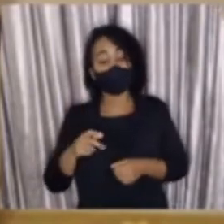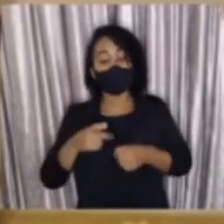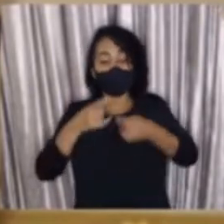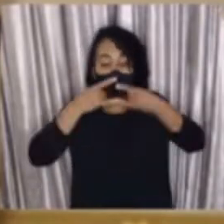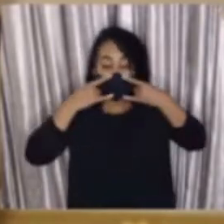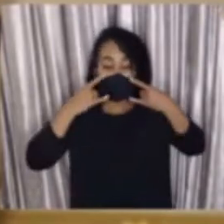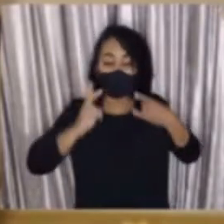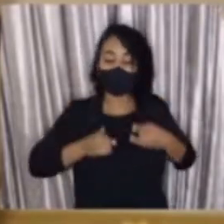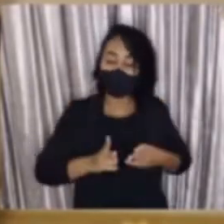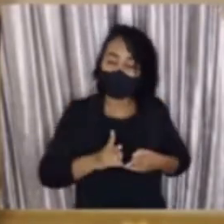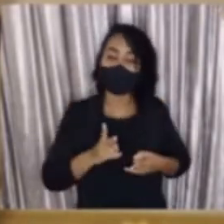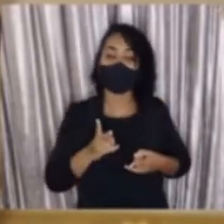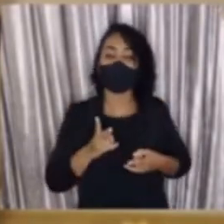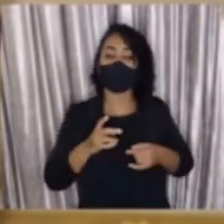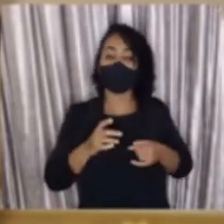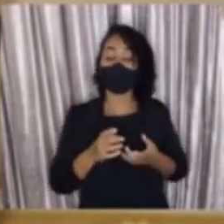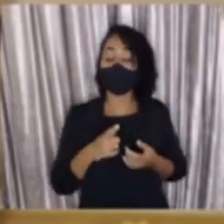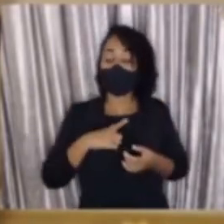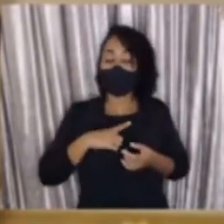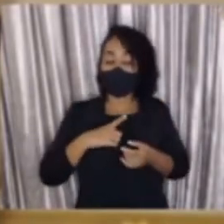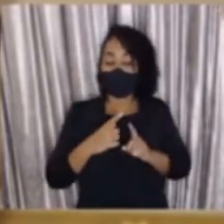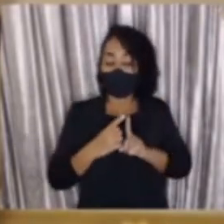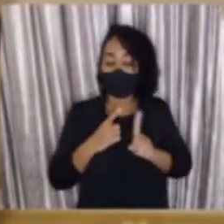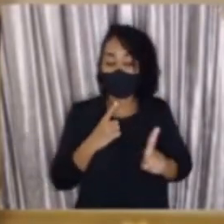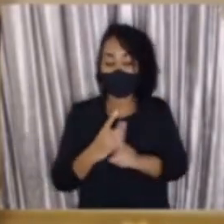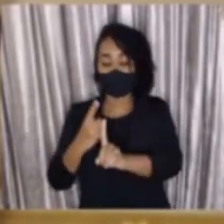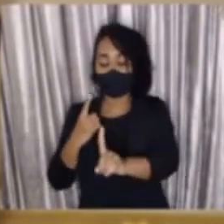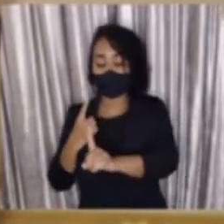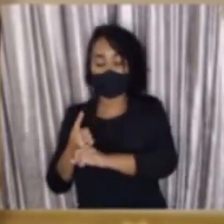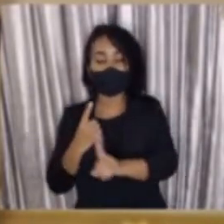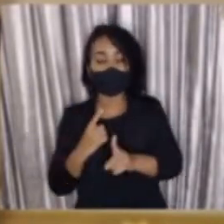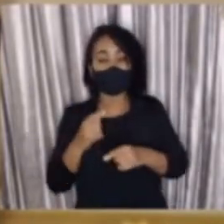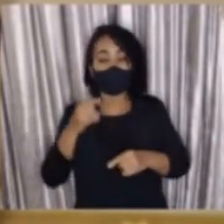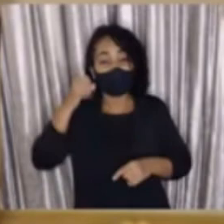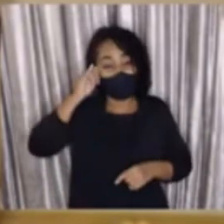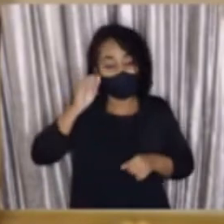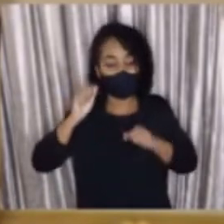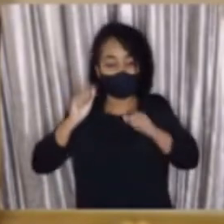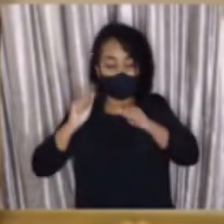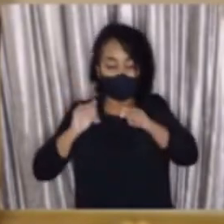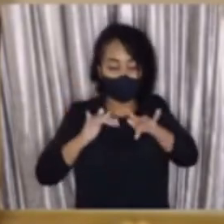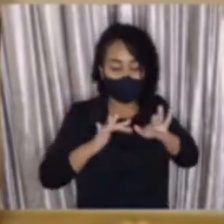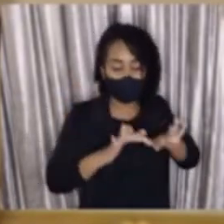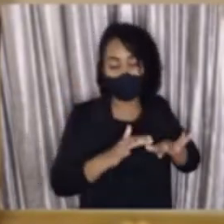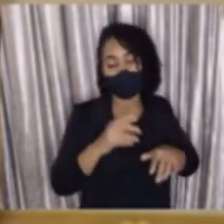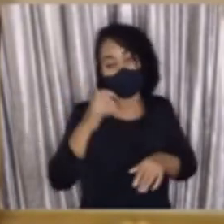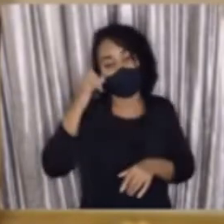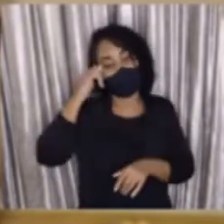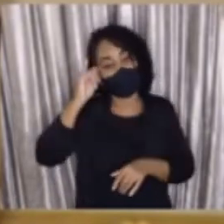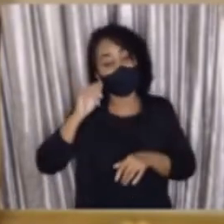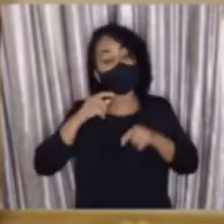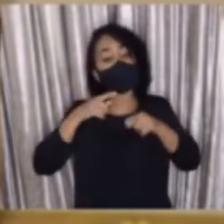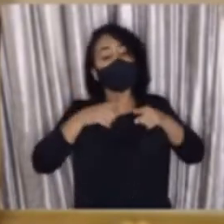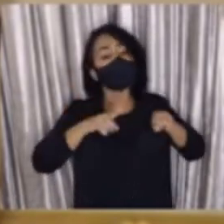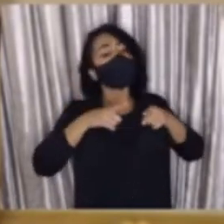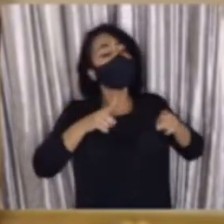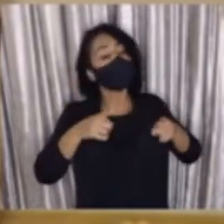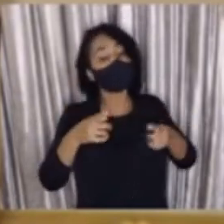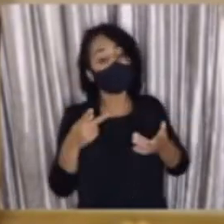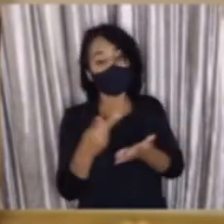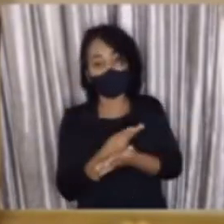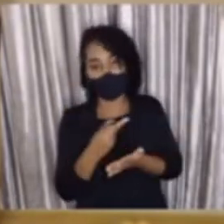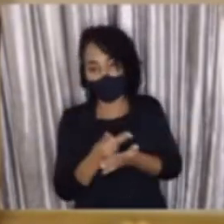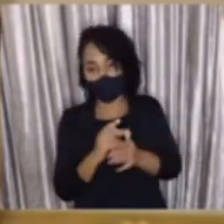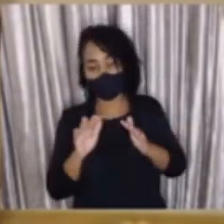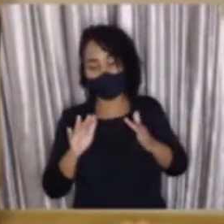inteiro, da forma correta, respeitar o distanciamento social, evitar aglomeração, denunciar essas festas